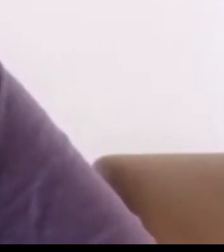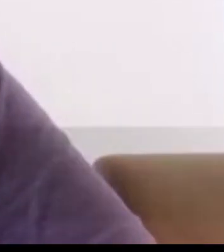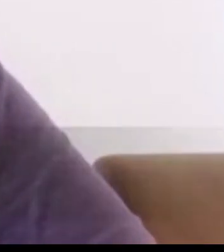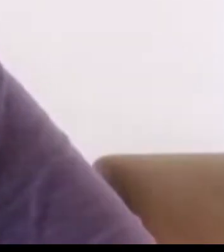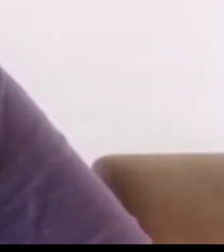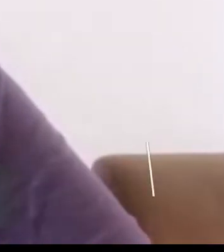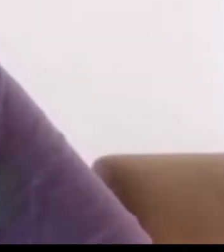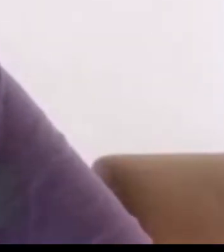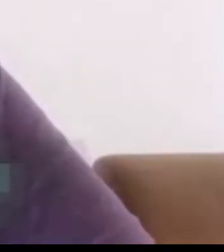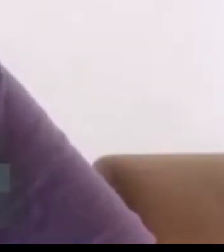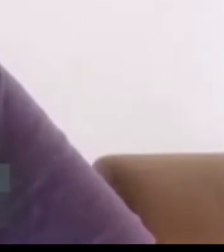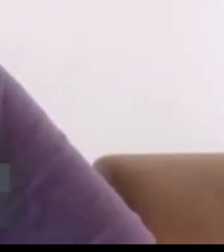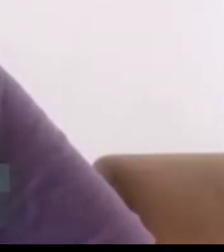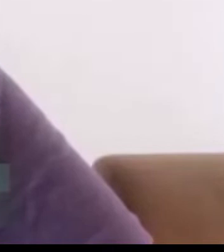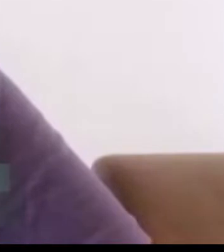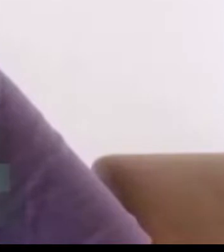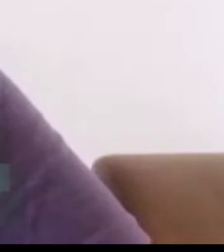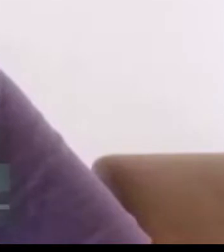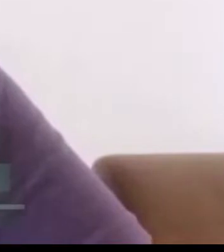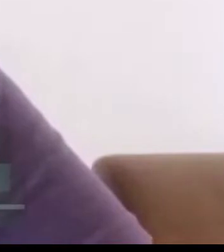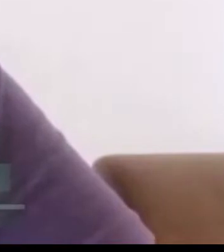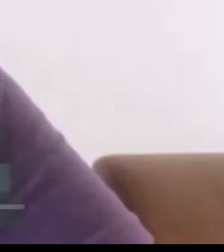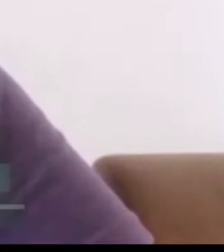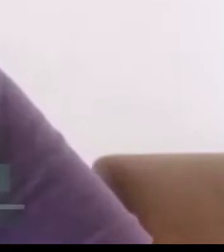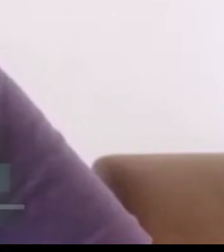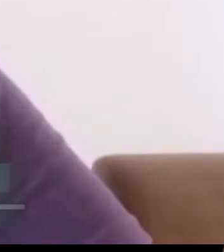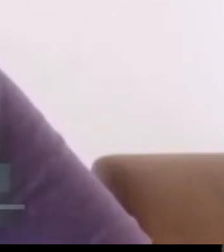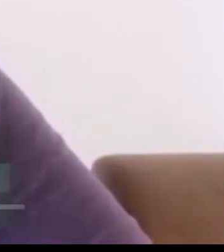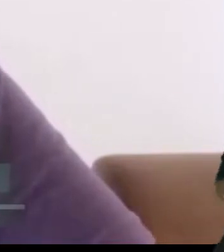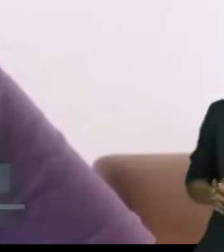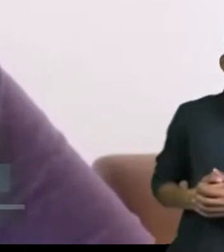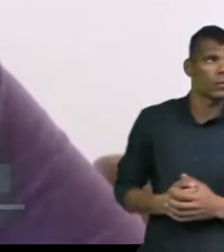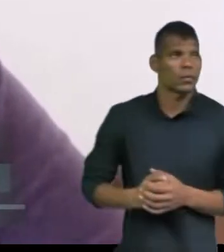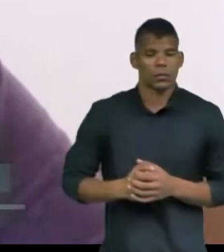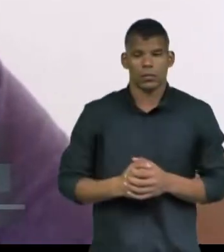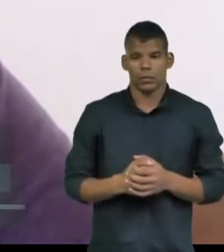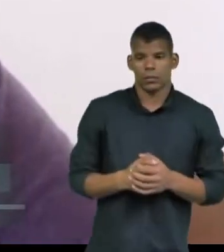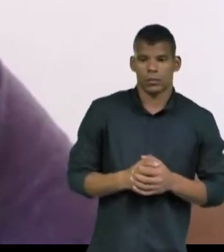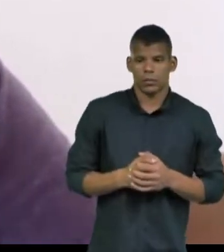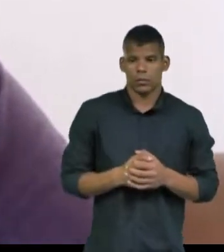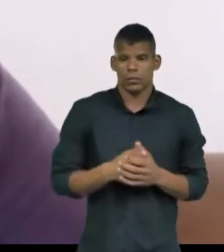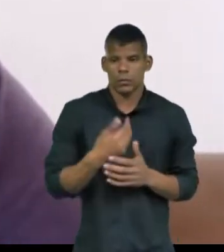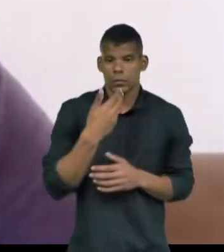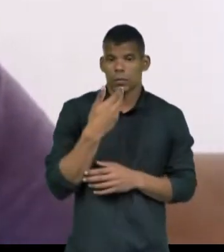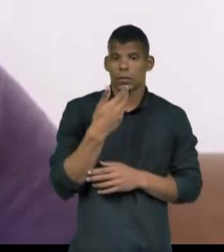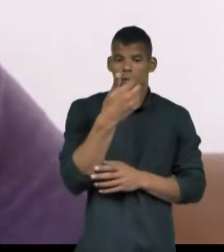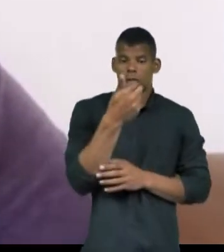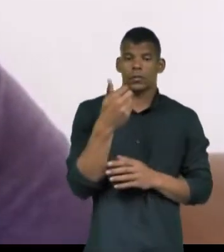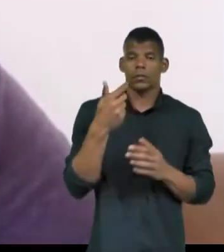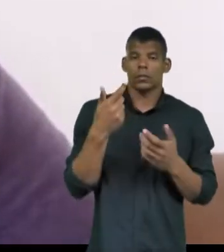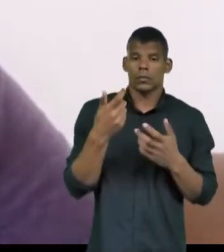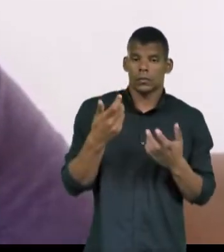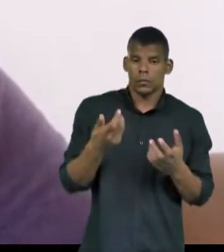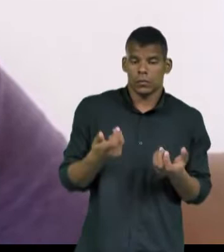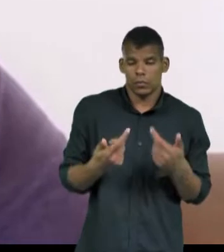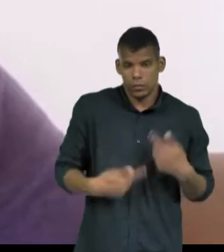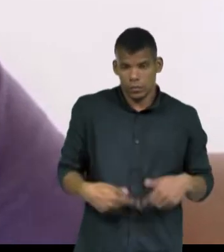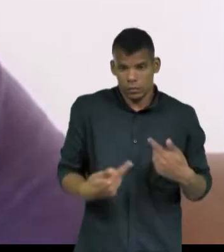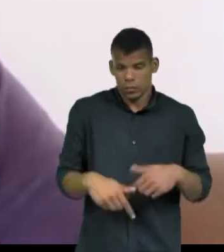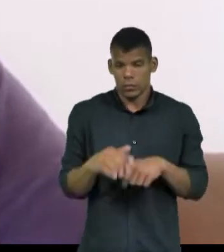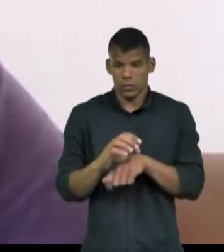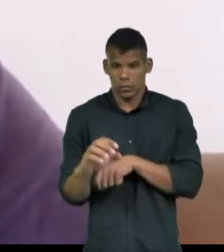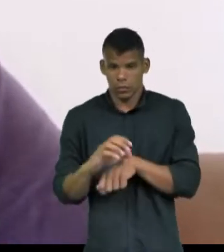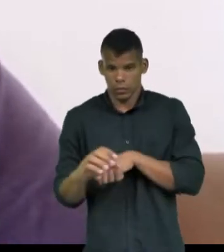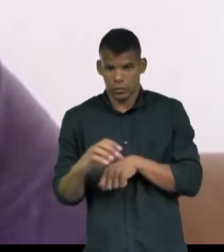necessário a maior capacitação, então melhorar a sua produtividade, necessariamente passa por estudar mais também, procurar cursos,